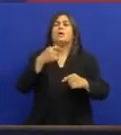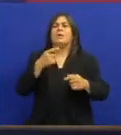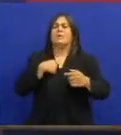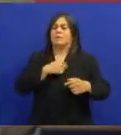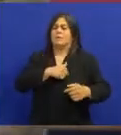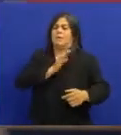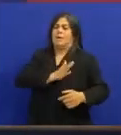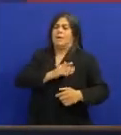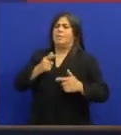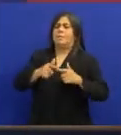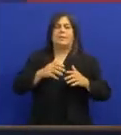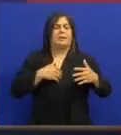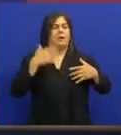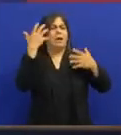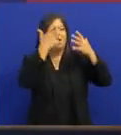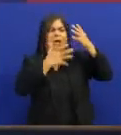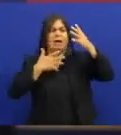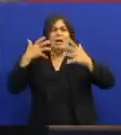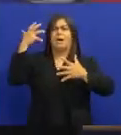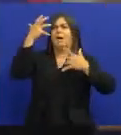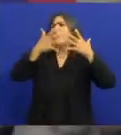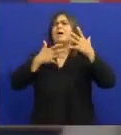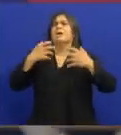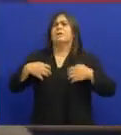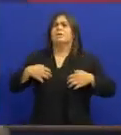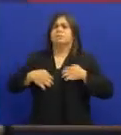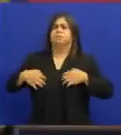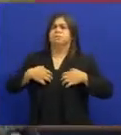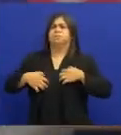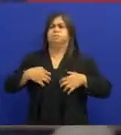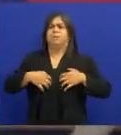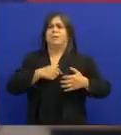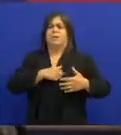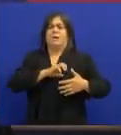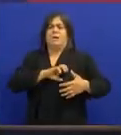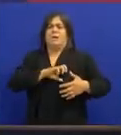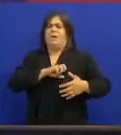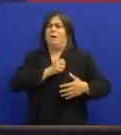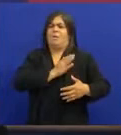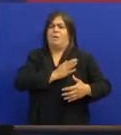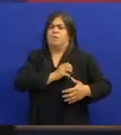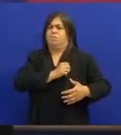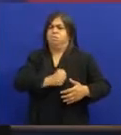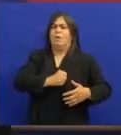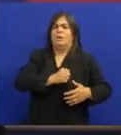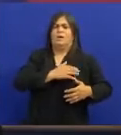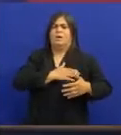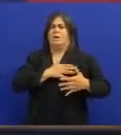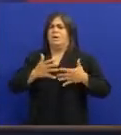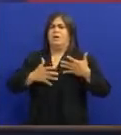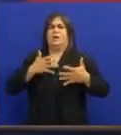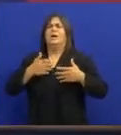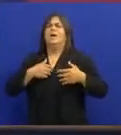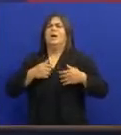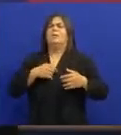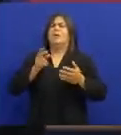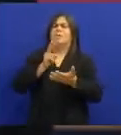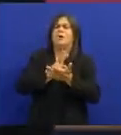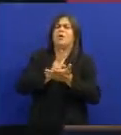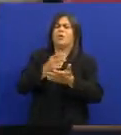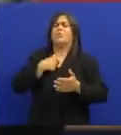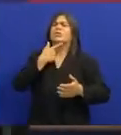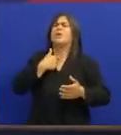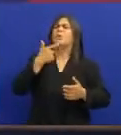ele me disse Eu estou infartando Eu fiquei revoltada Desesperada Porque ele estava infartando E assim mesmo Ele estava